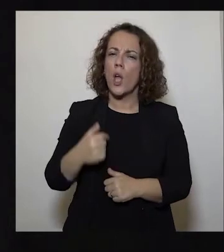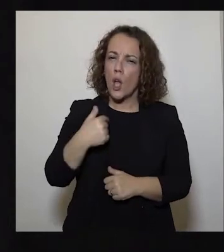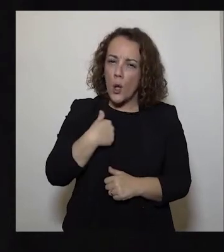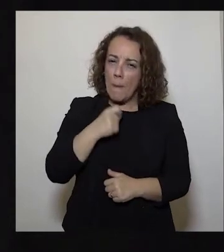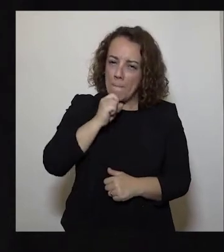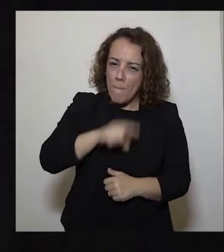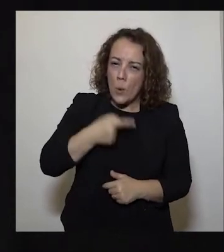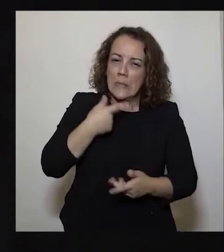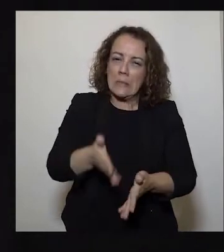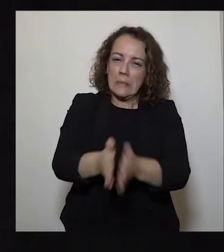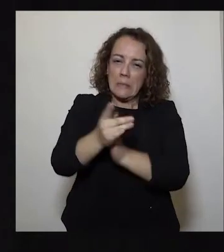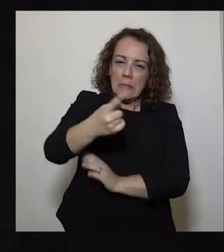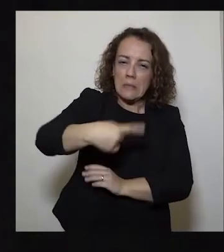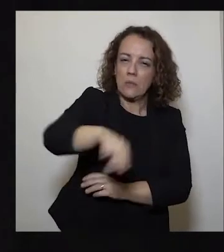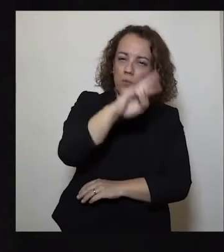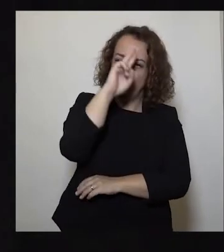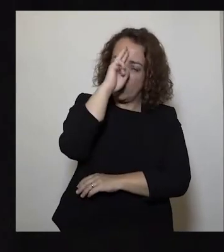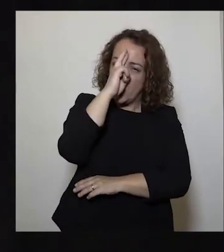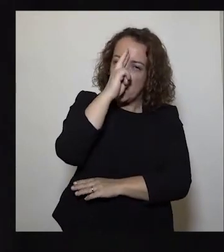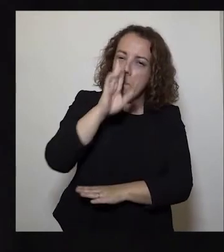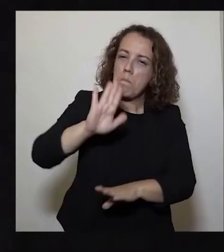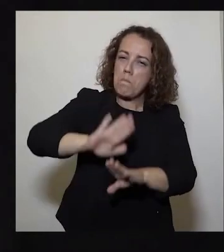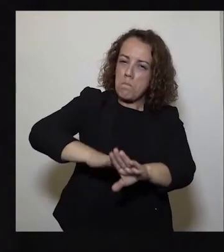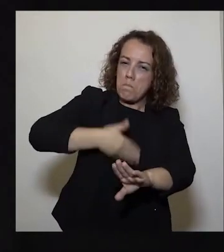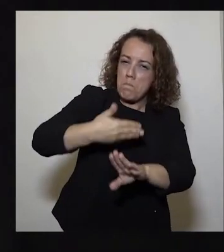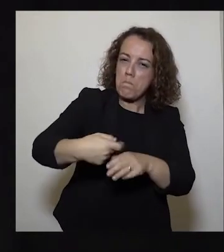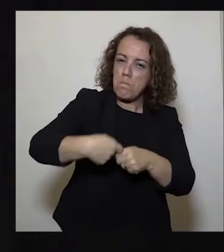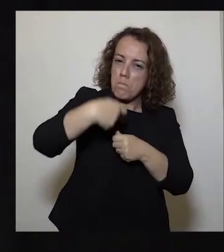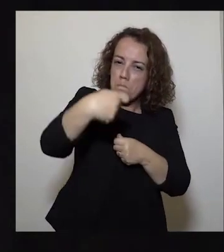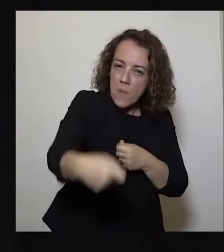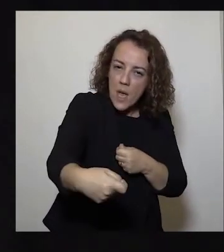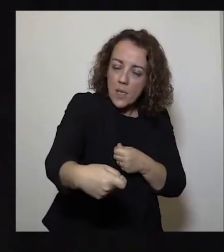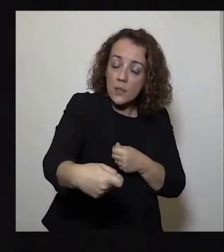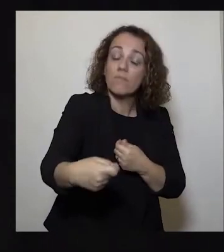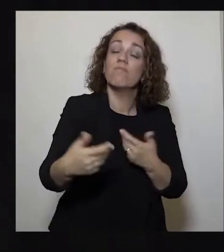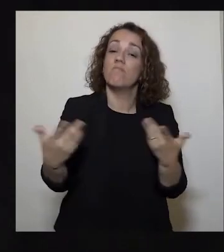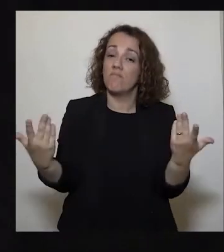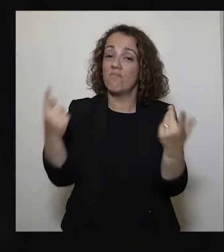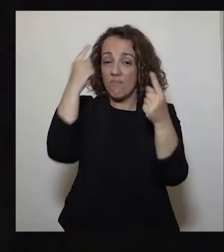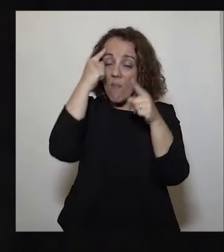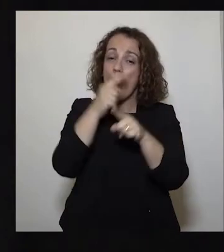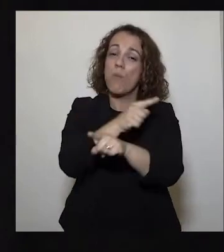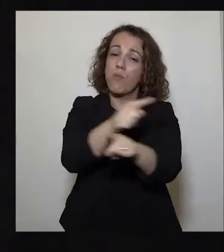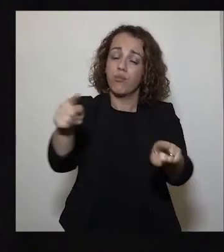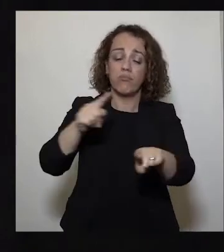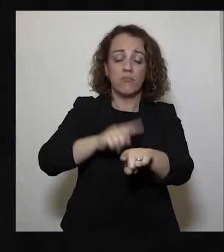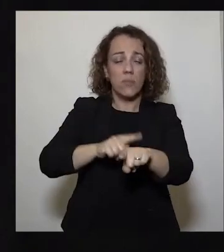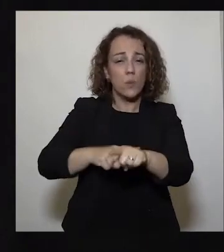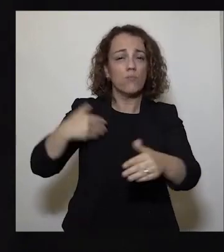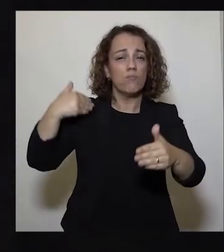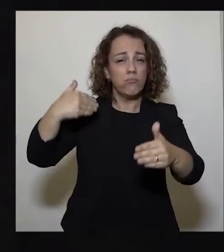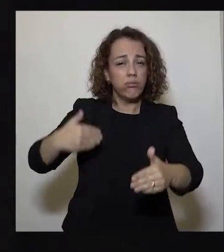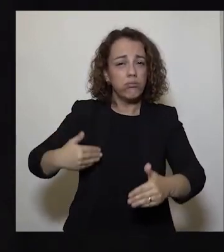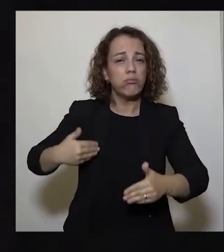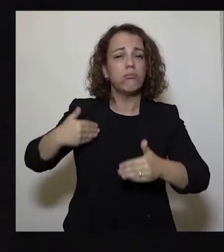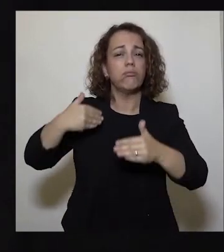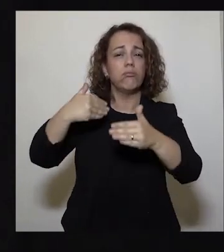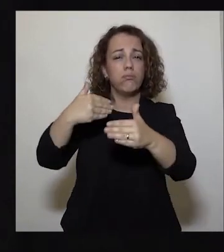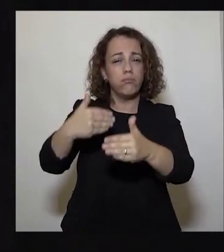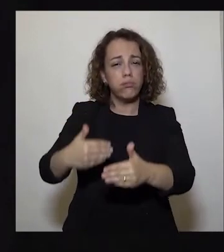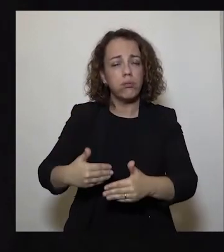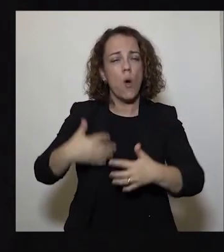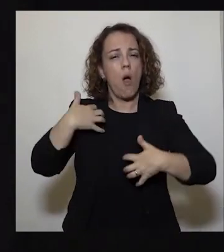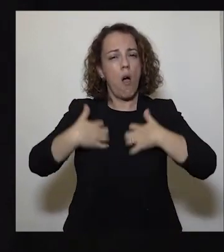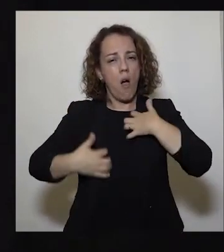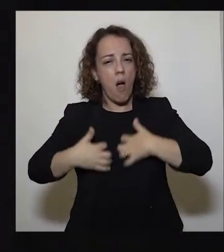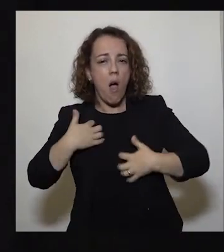mais este esforço de contenção num processo que sabem ser longo, ingrato e imprevisível.